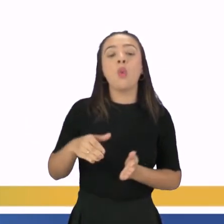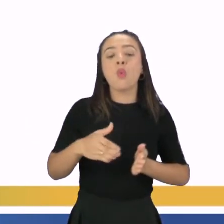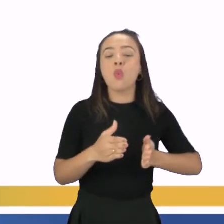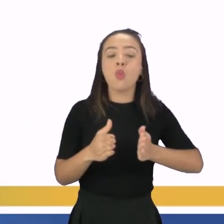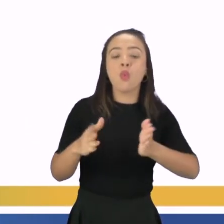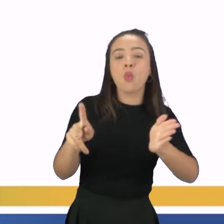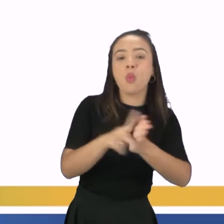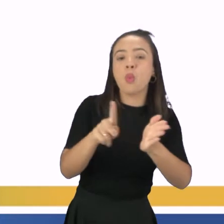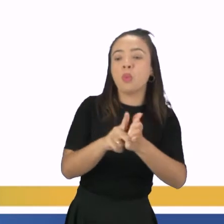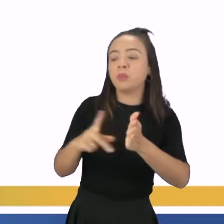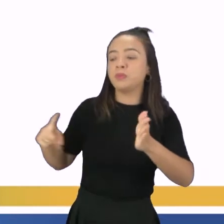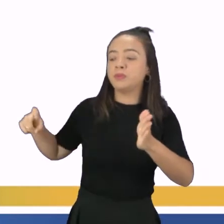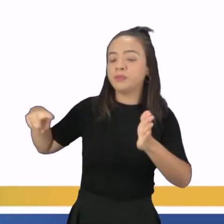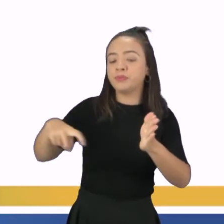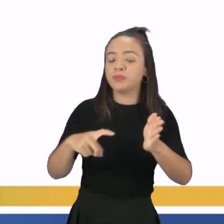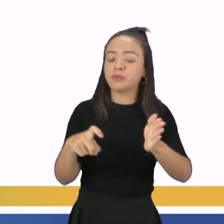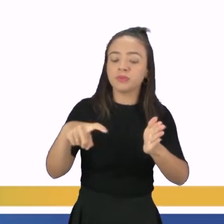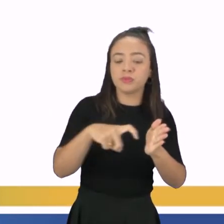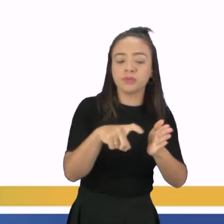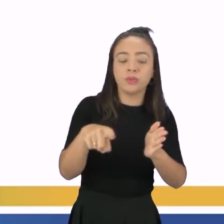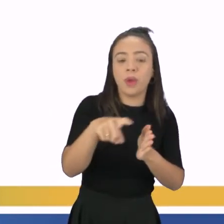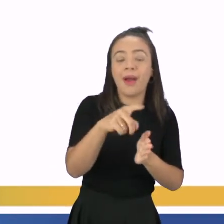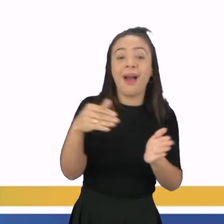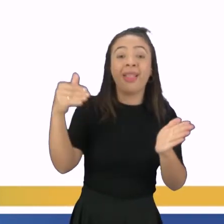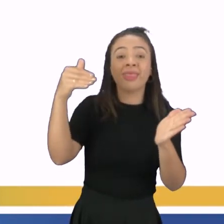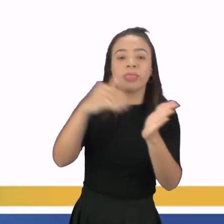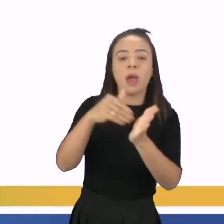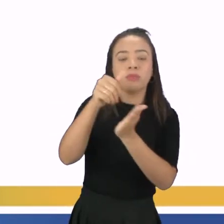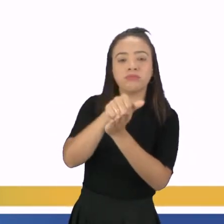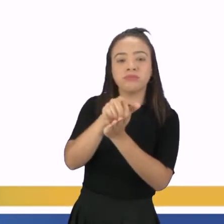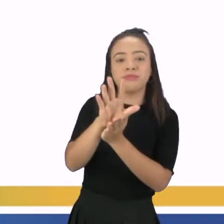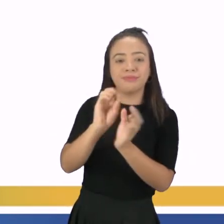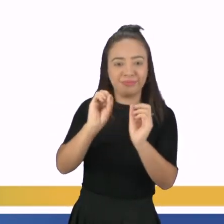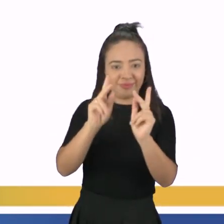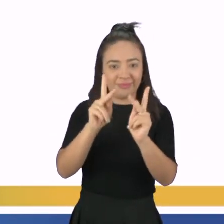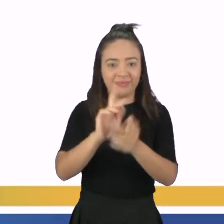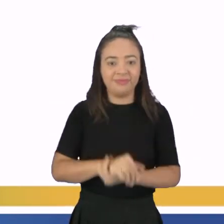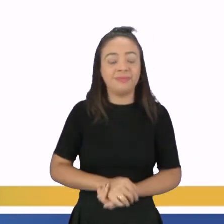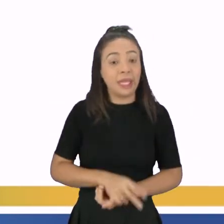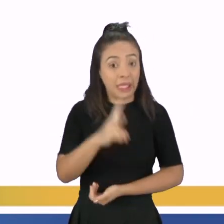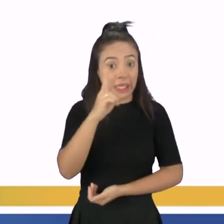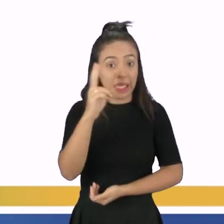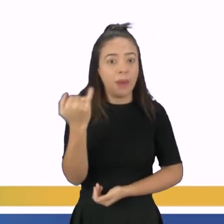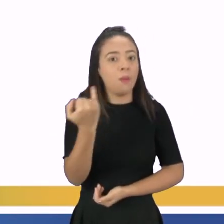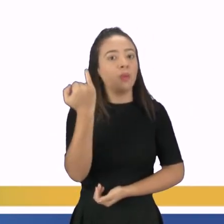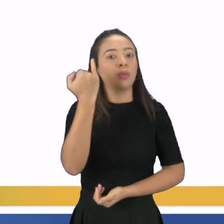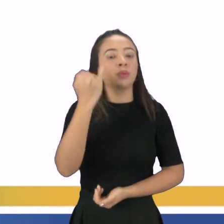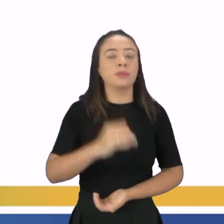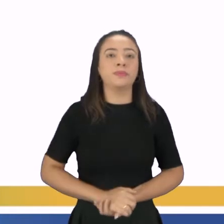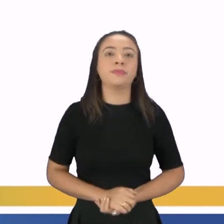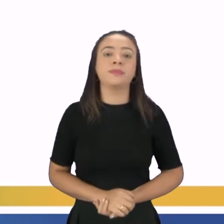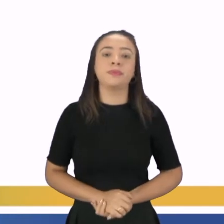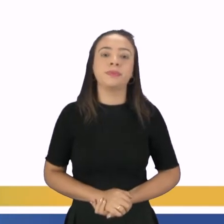percorrem, tá? Até chegar Até serem liberados, tá bom? Memorizem, é importante, tá?